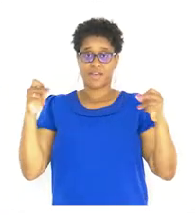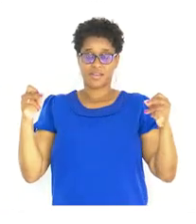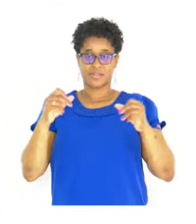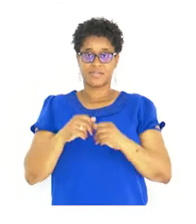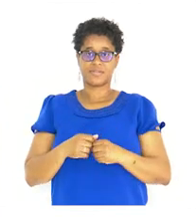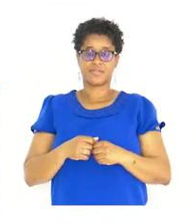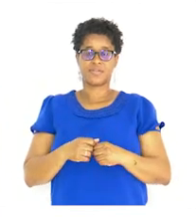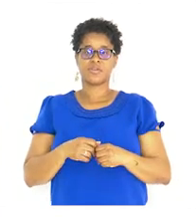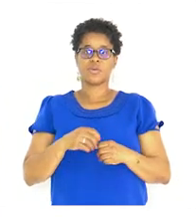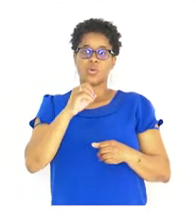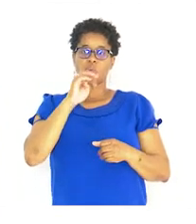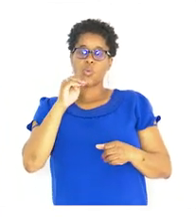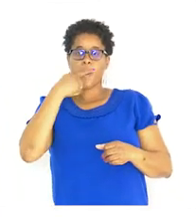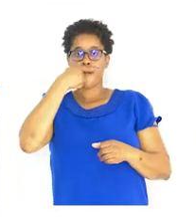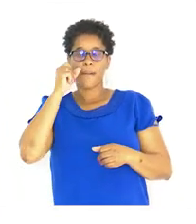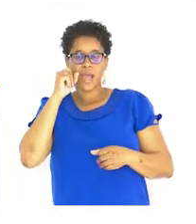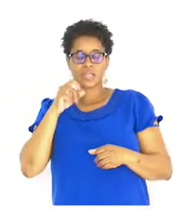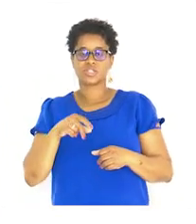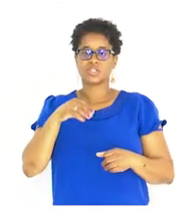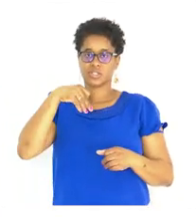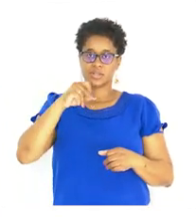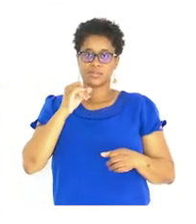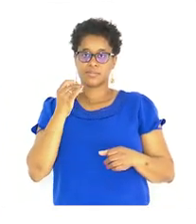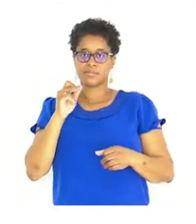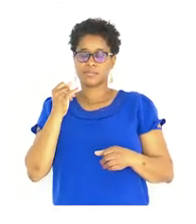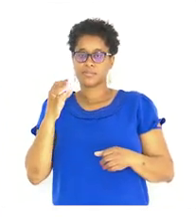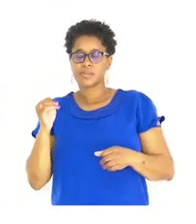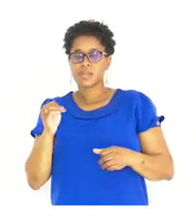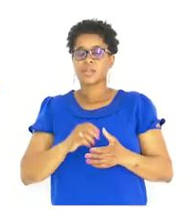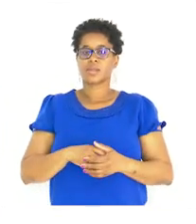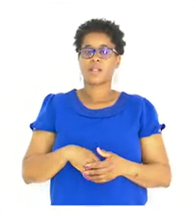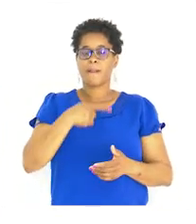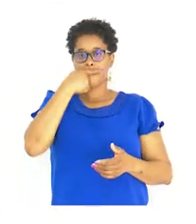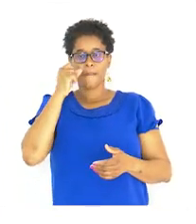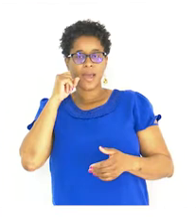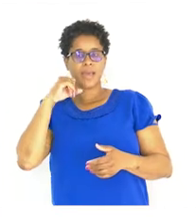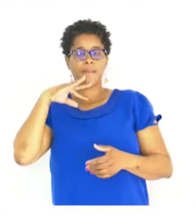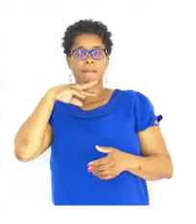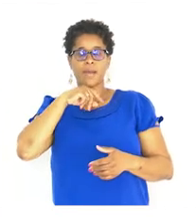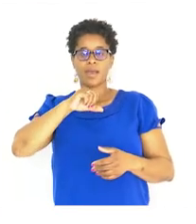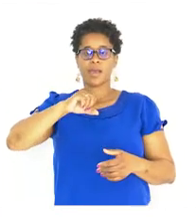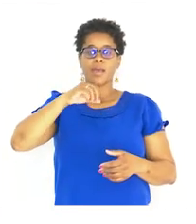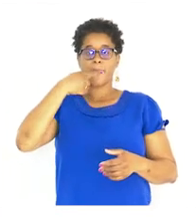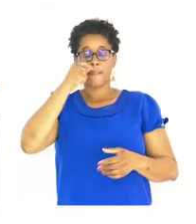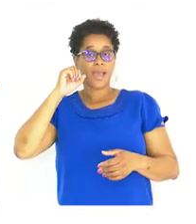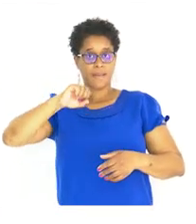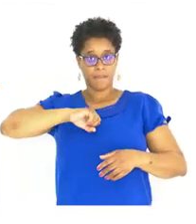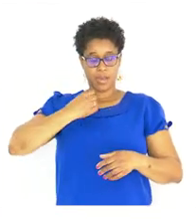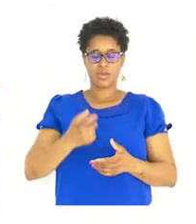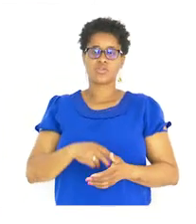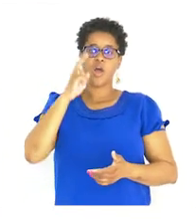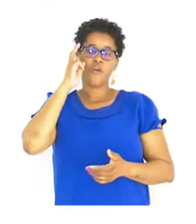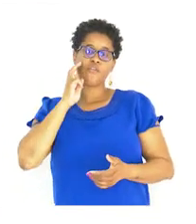Os pais Do meu Pai São meus